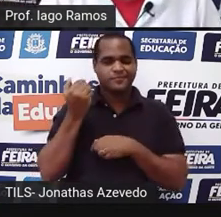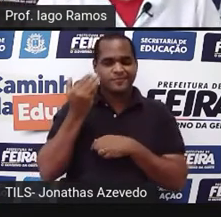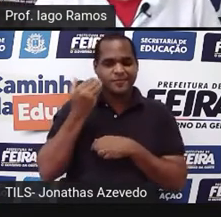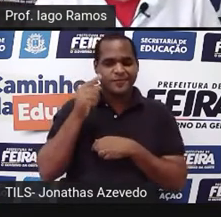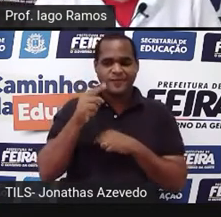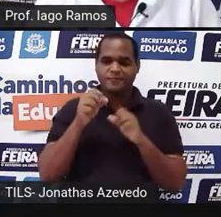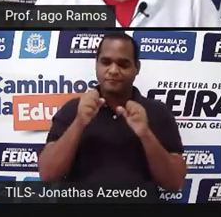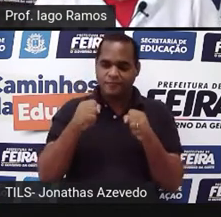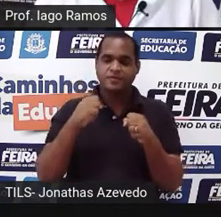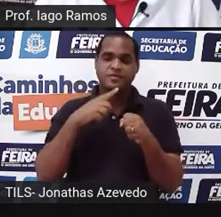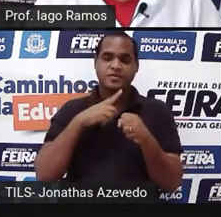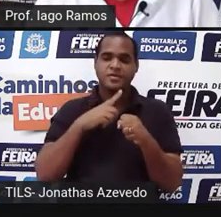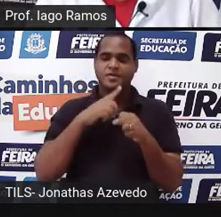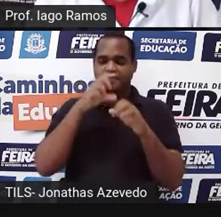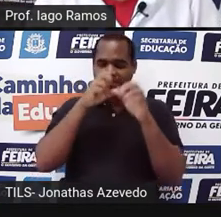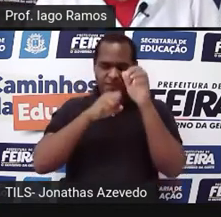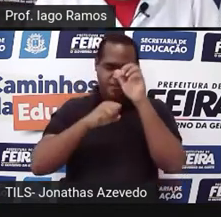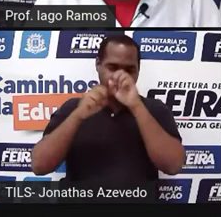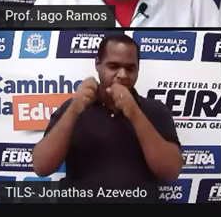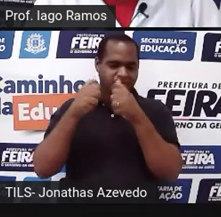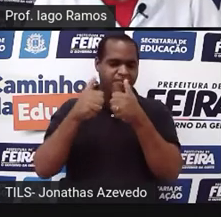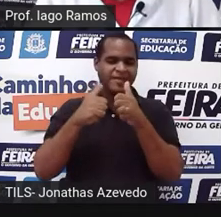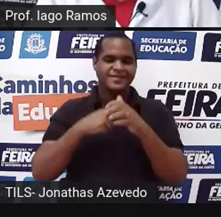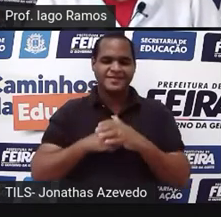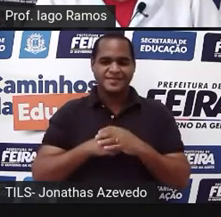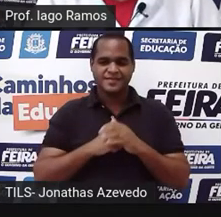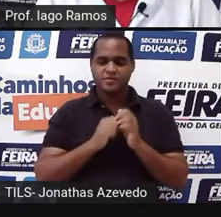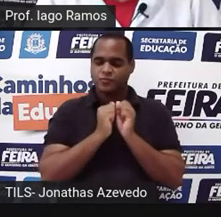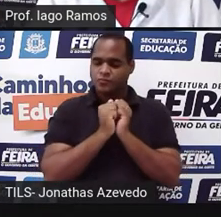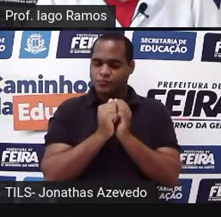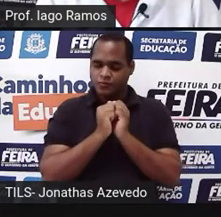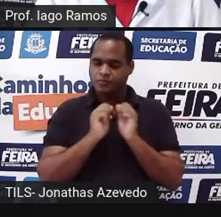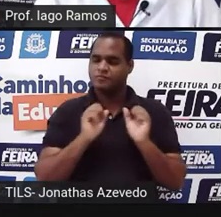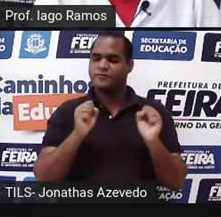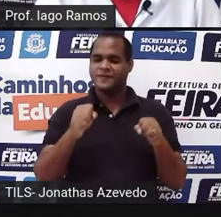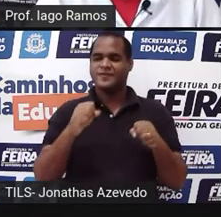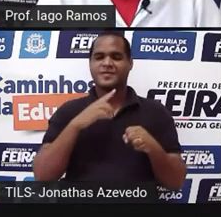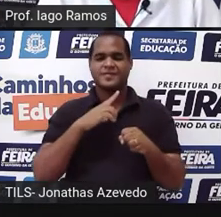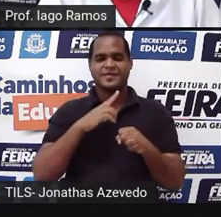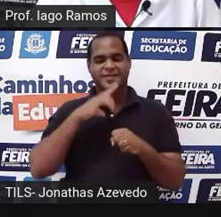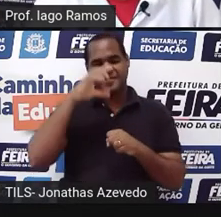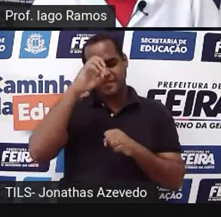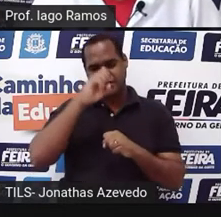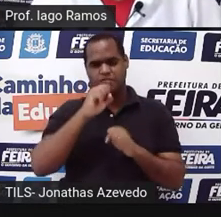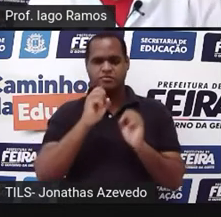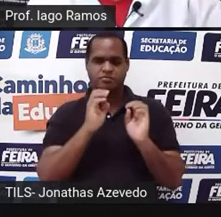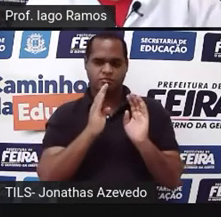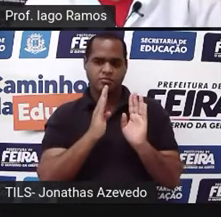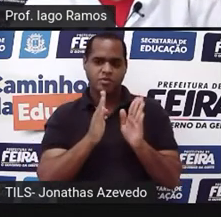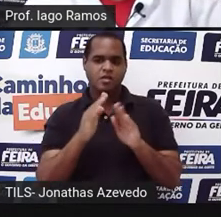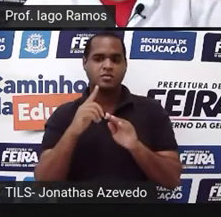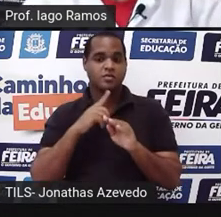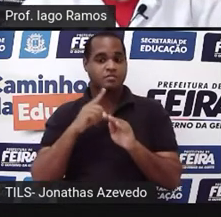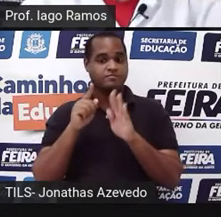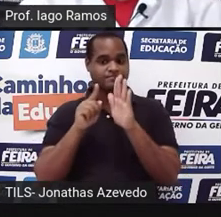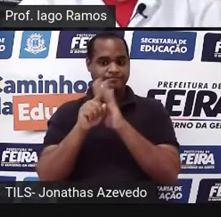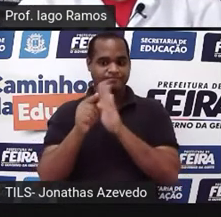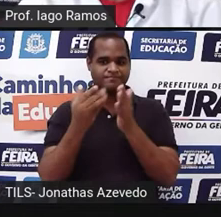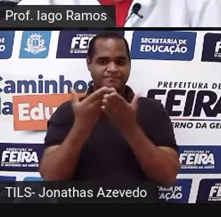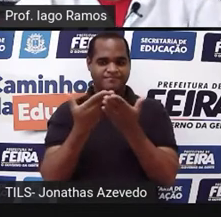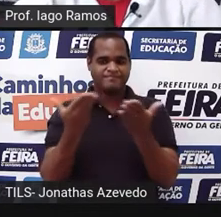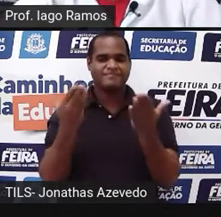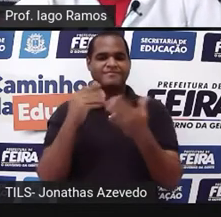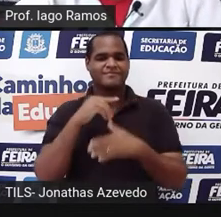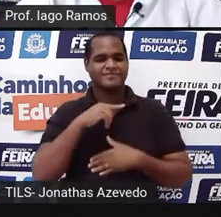que a gente vai tentar aprender aqui juntos, tá bom? E eu já começo com uma pergunta para